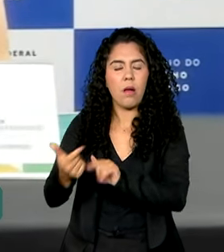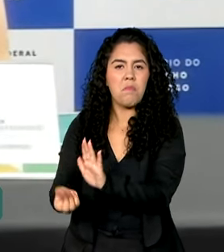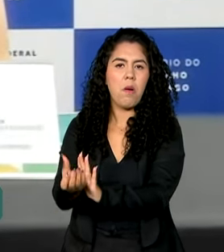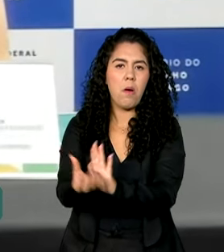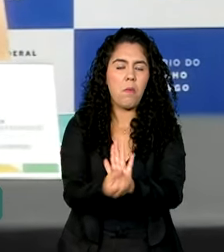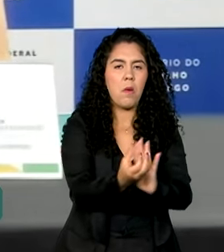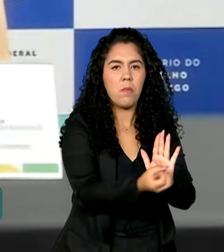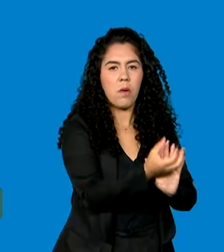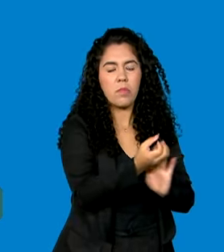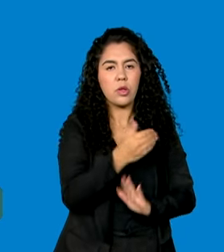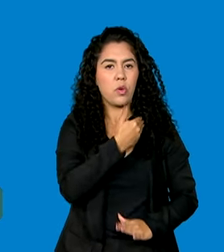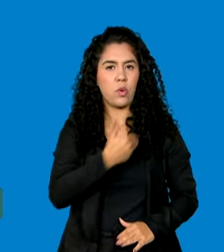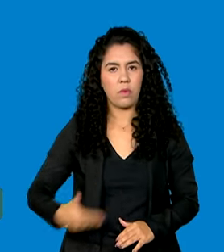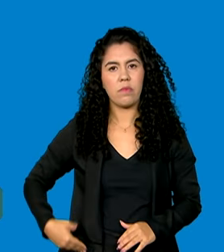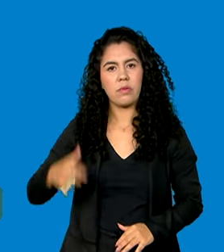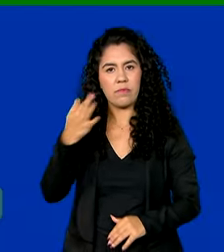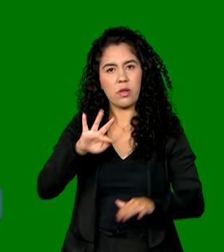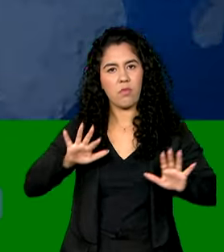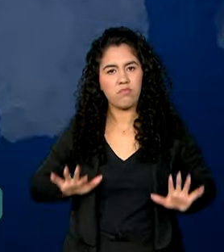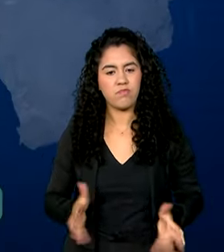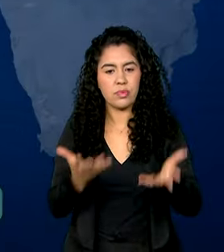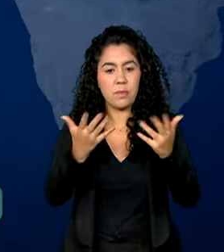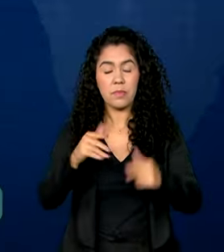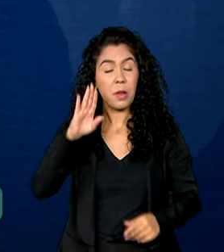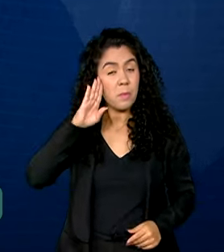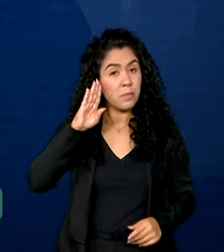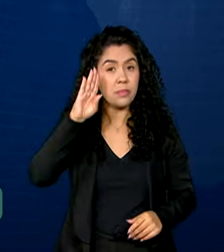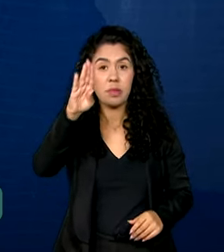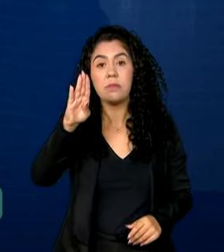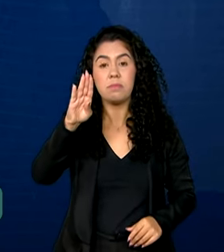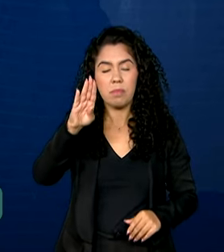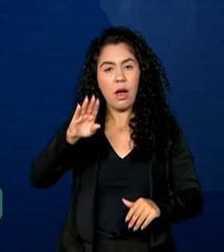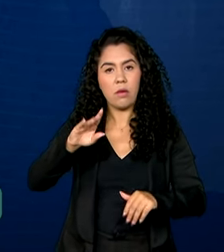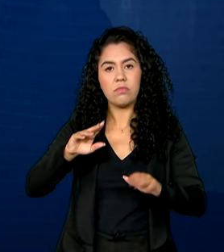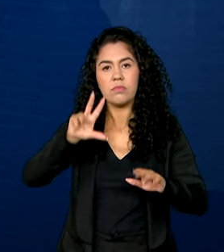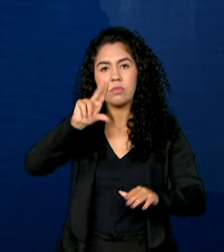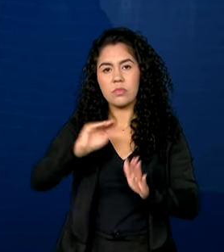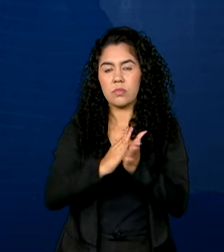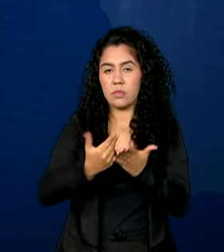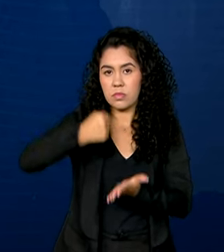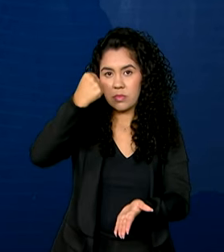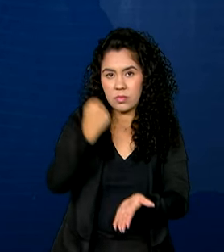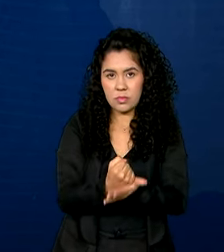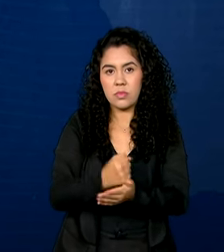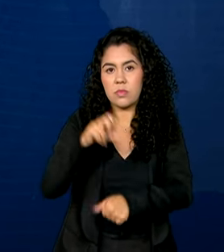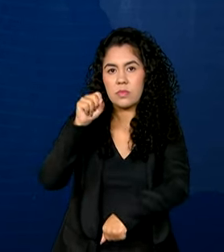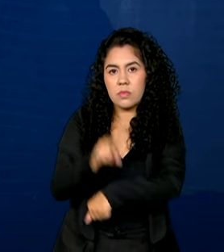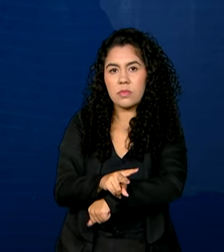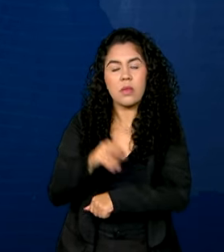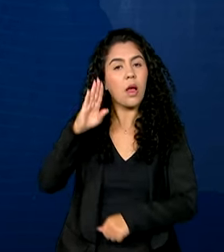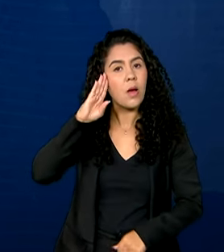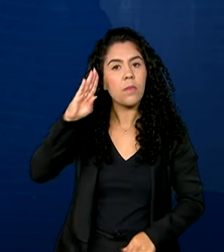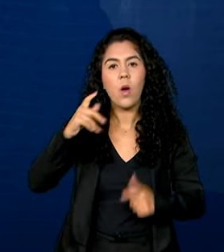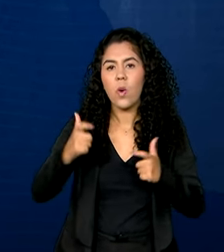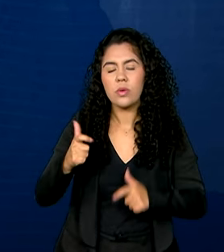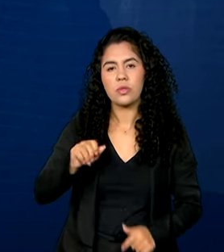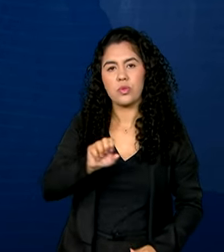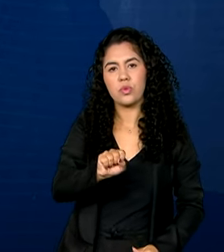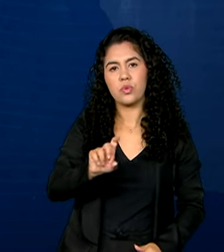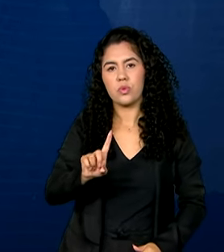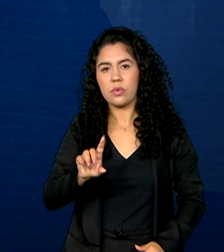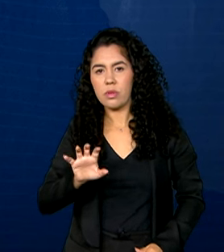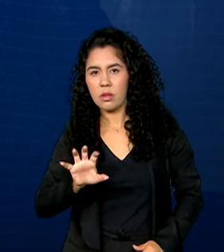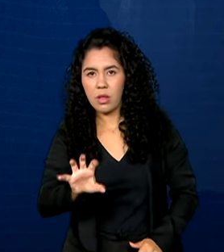incentivadas pelo governo. A maior concentração de empregos formais permaneceu na região sudeste, seguida